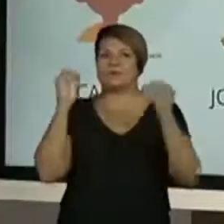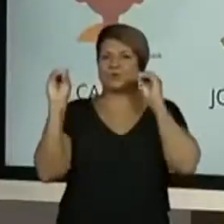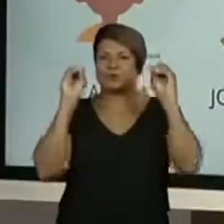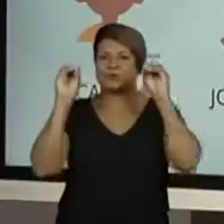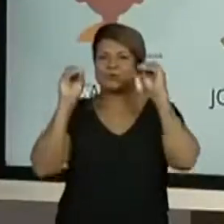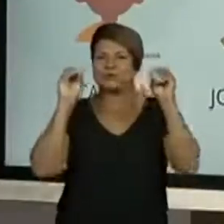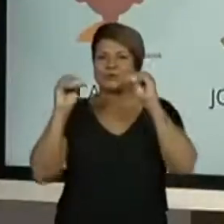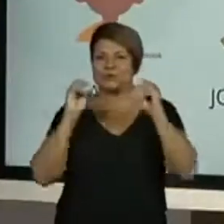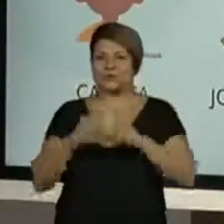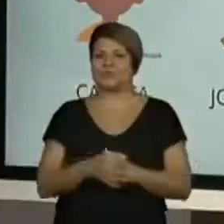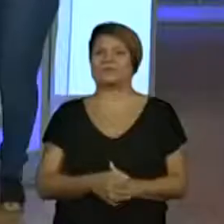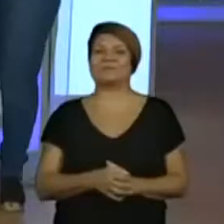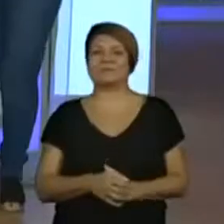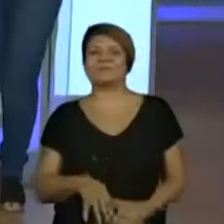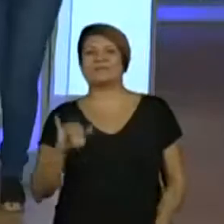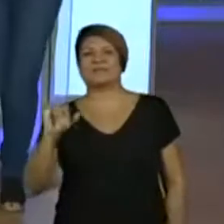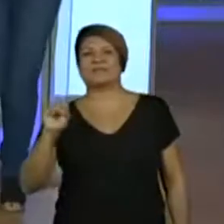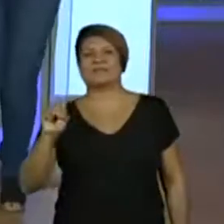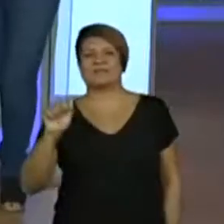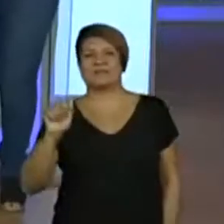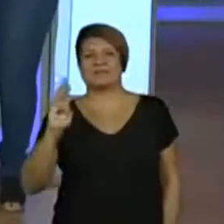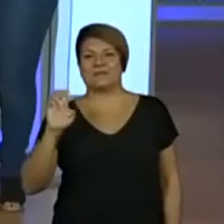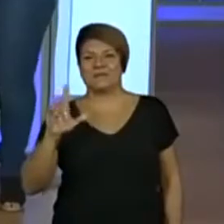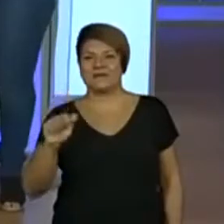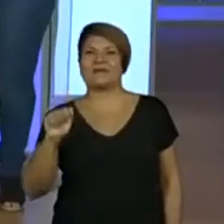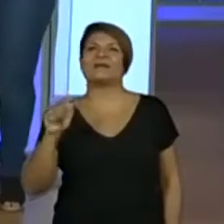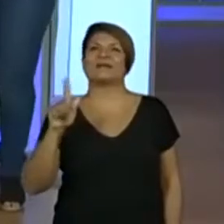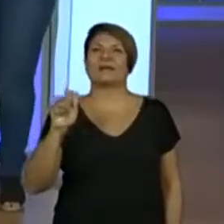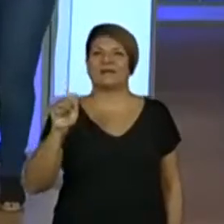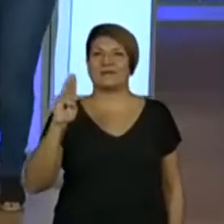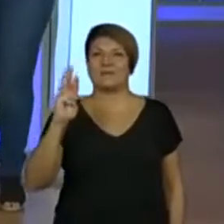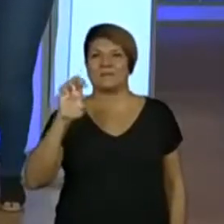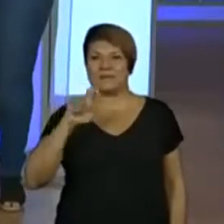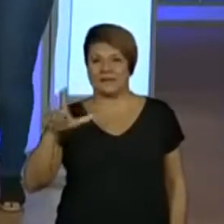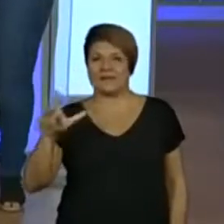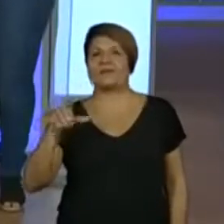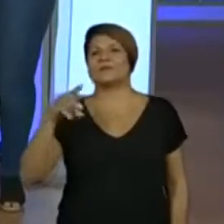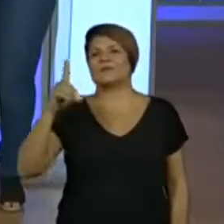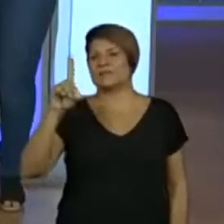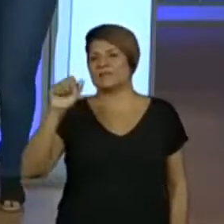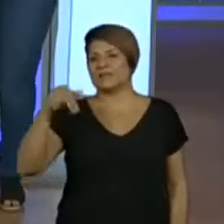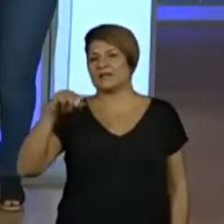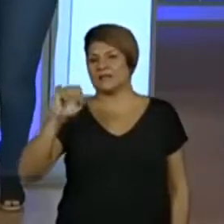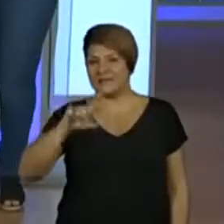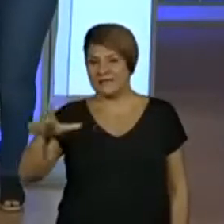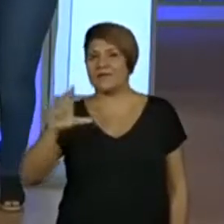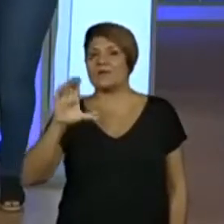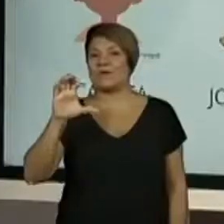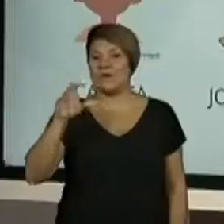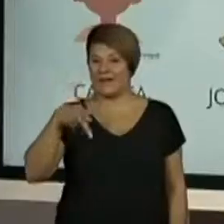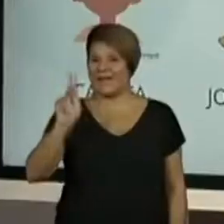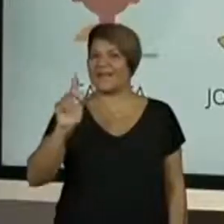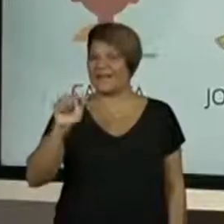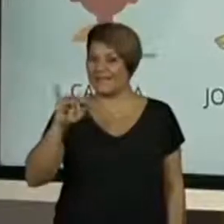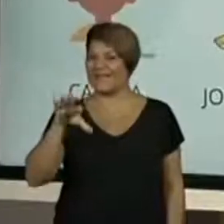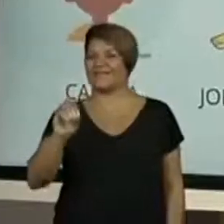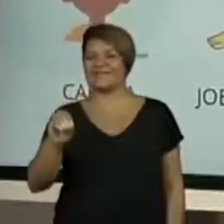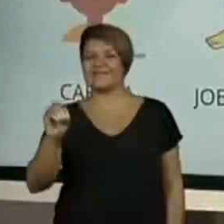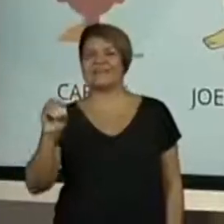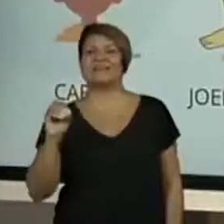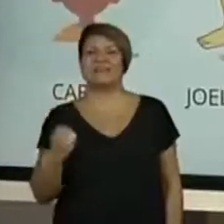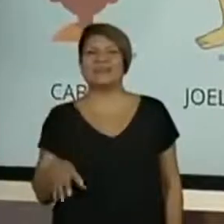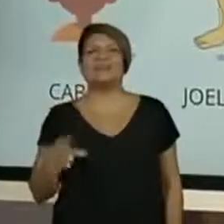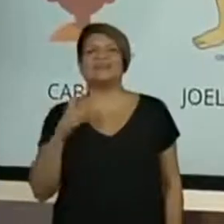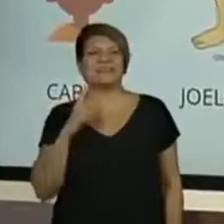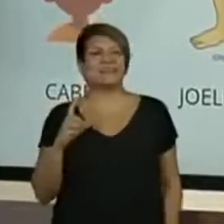o Felipe, com a Isabela, com Lara, com o Gabriel. Já estão todos presentes. Daniel, Caio. Eu usando os meus membros superiores